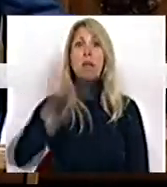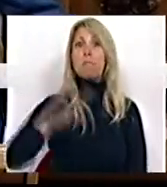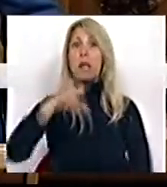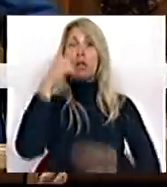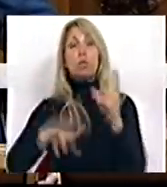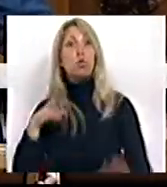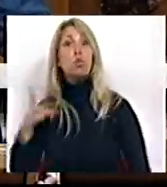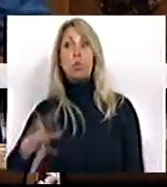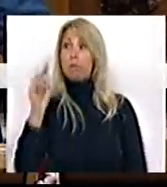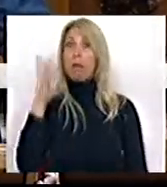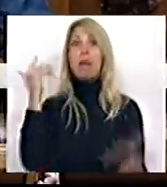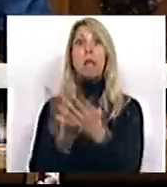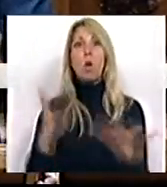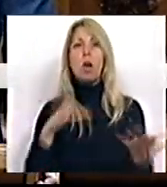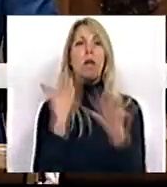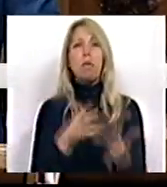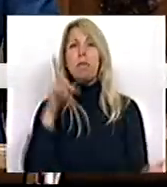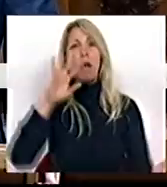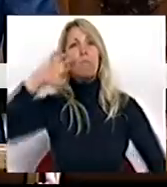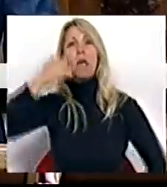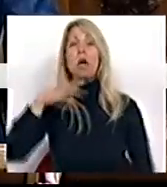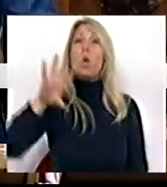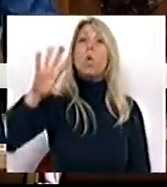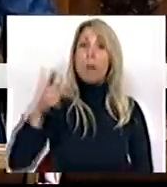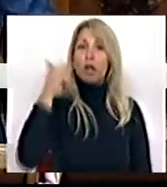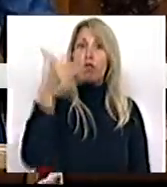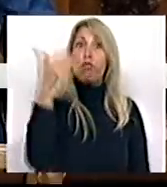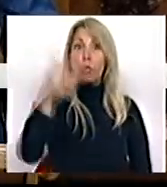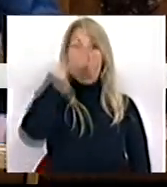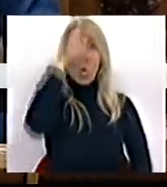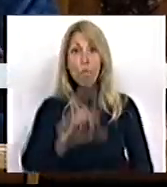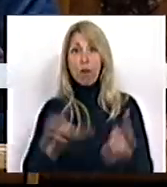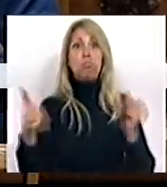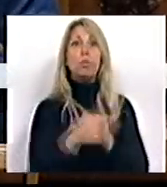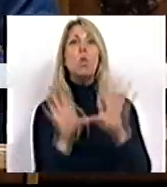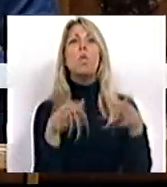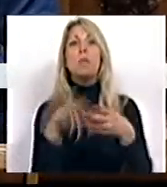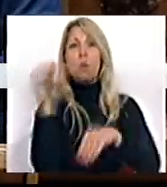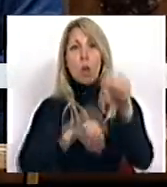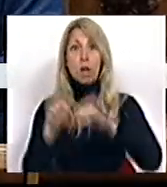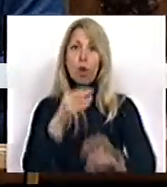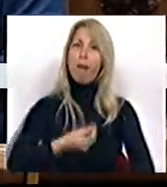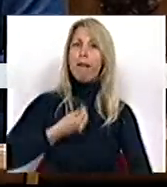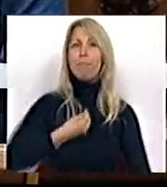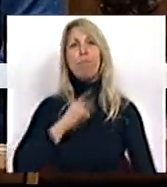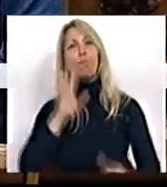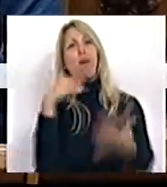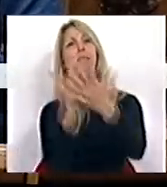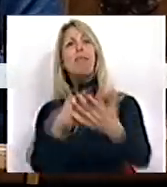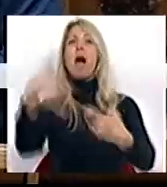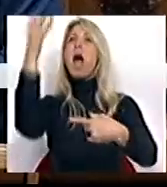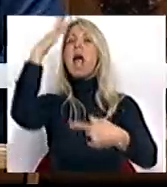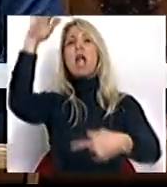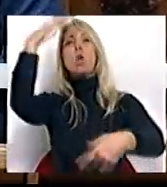últimos anos e comprometido o futuro do país. Um Governo transformado em comissão eleitoral, preocupado em vender ilusões pré